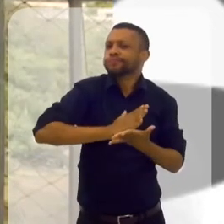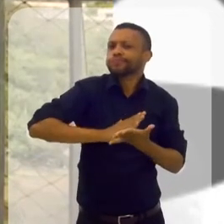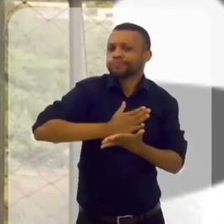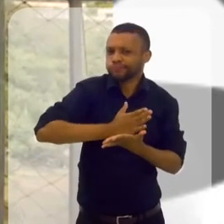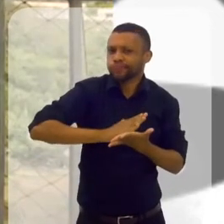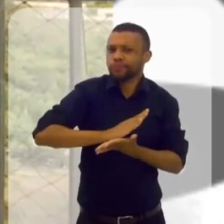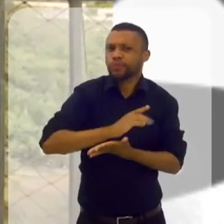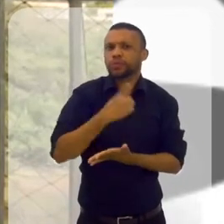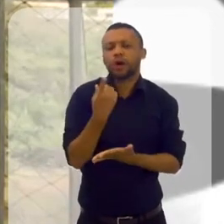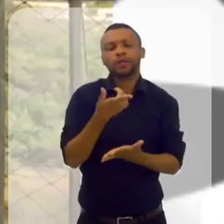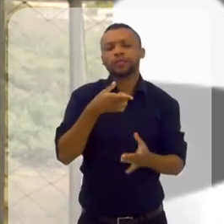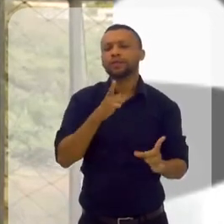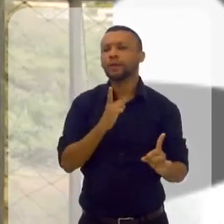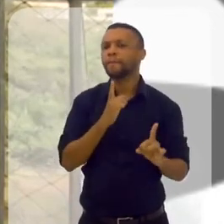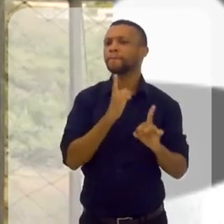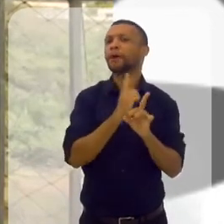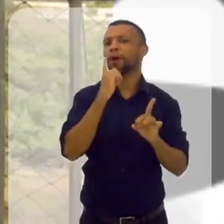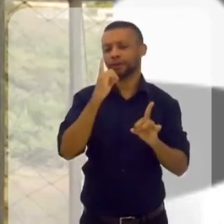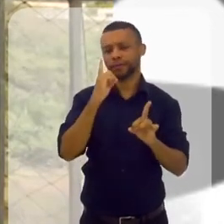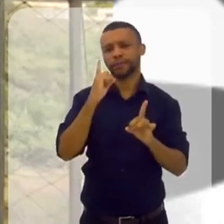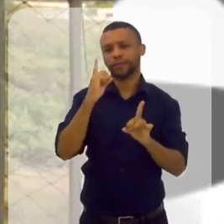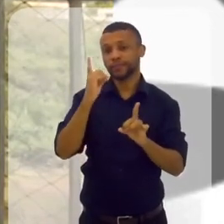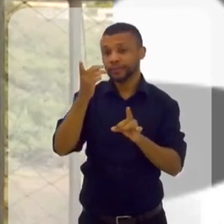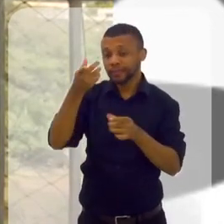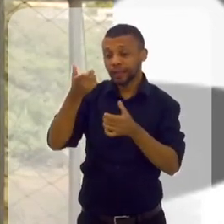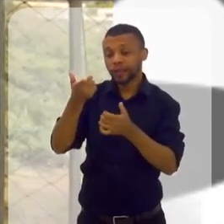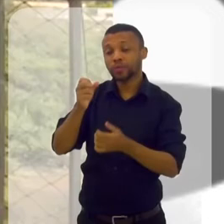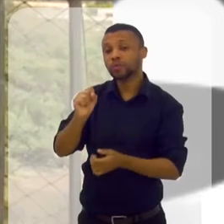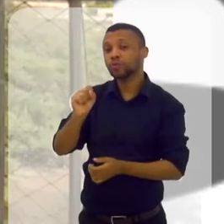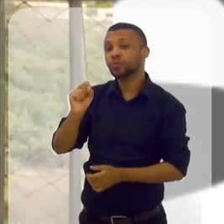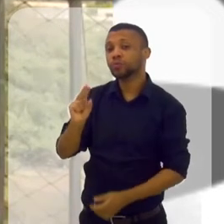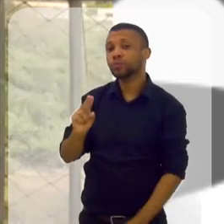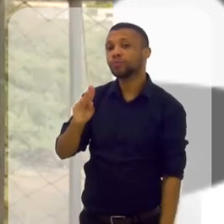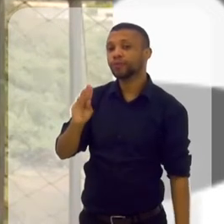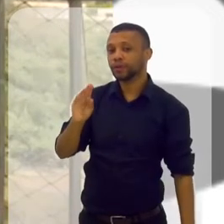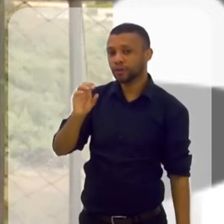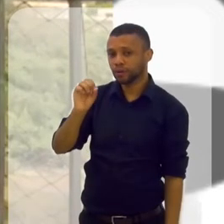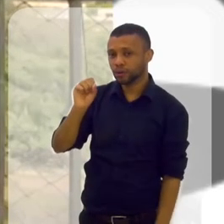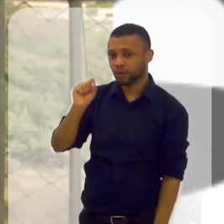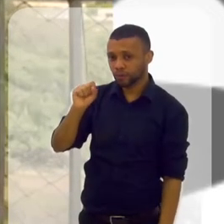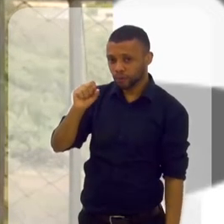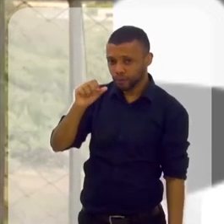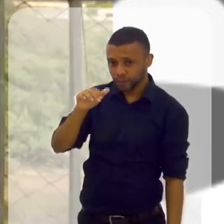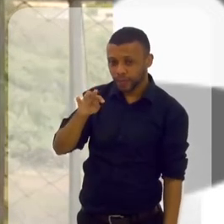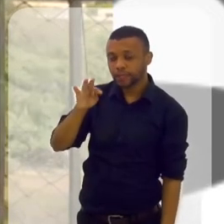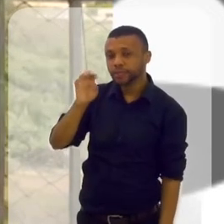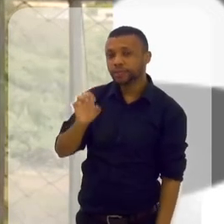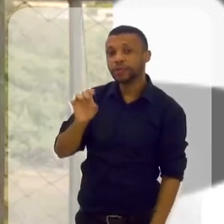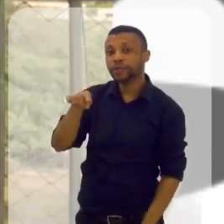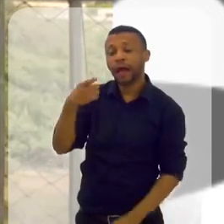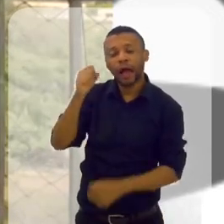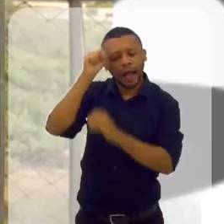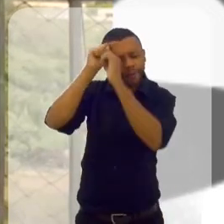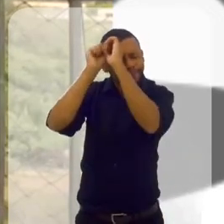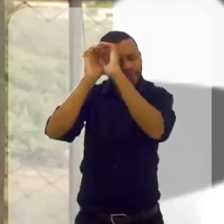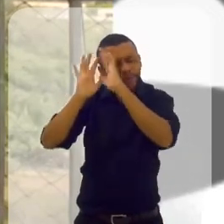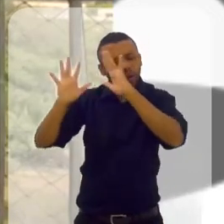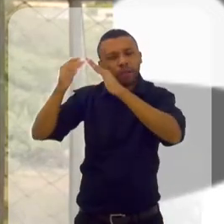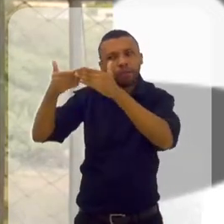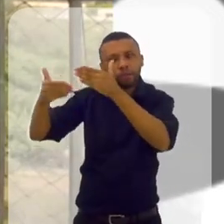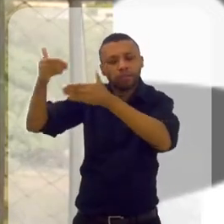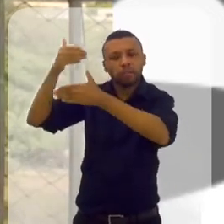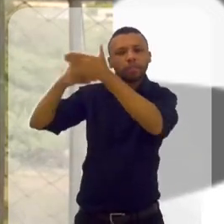O que que tem que incomodar, né? E a gente acha essa programação no subconsciente dela. E quando isso é a regressão,